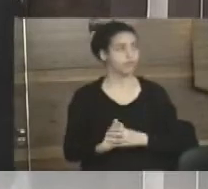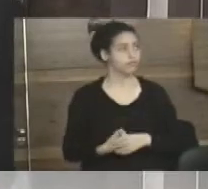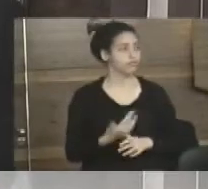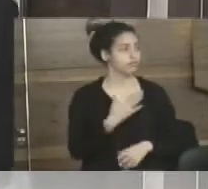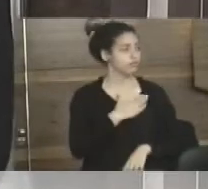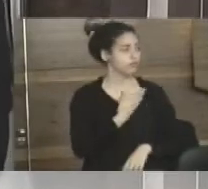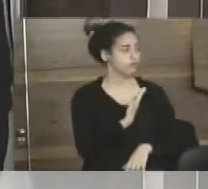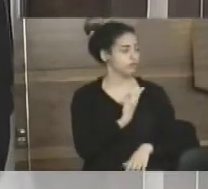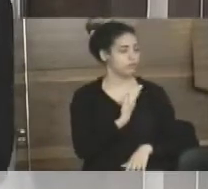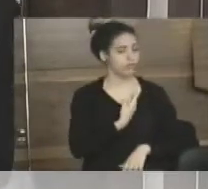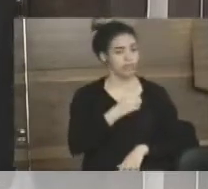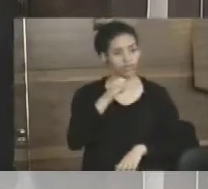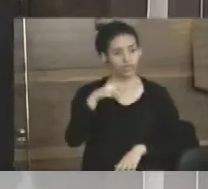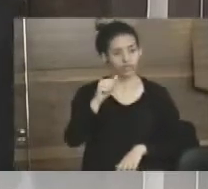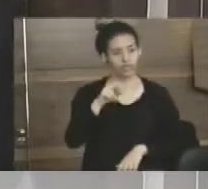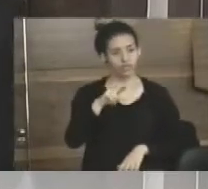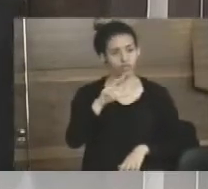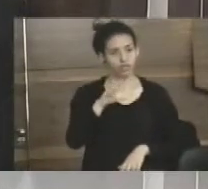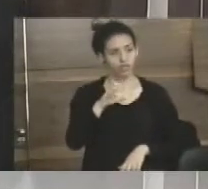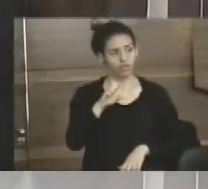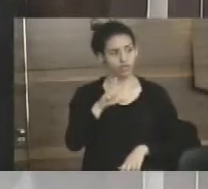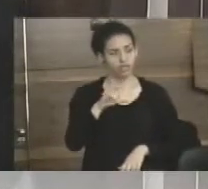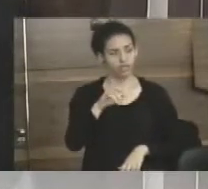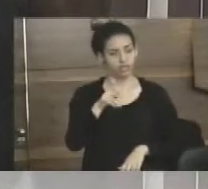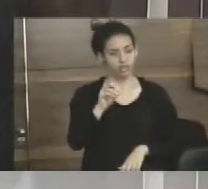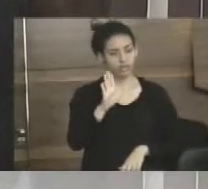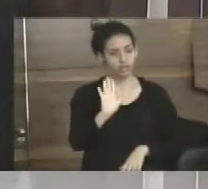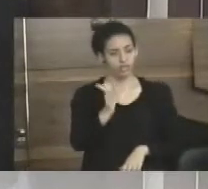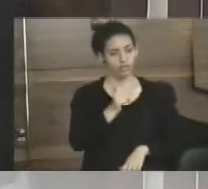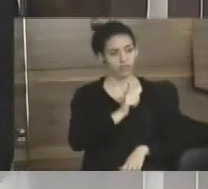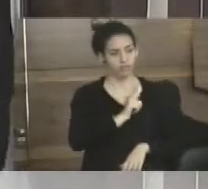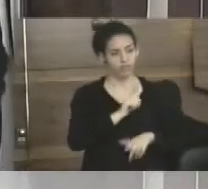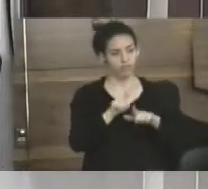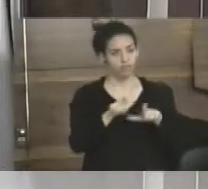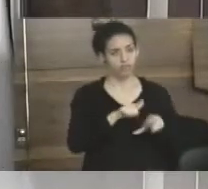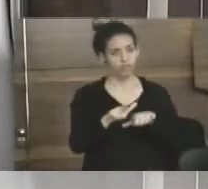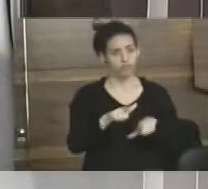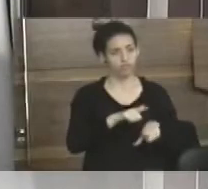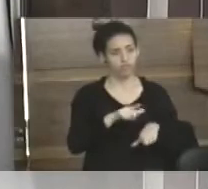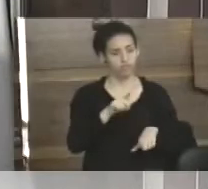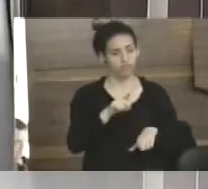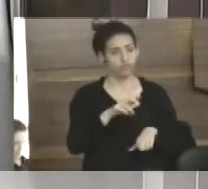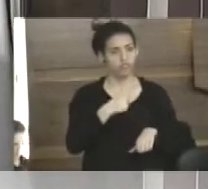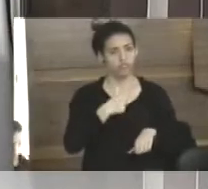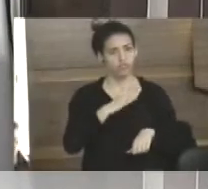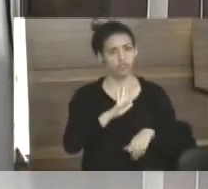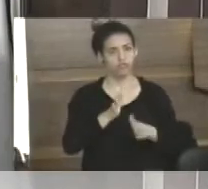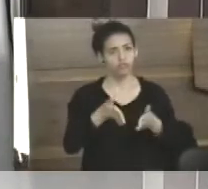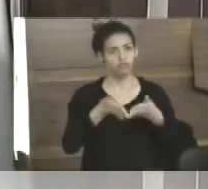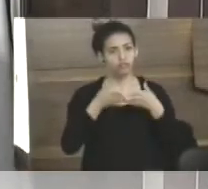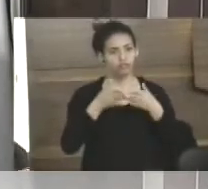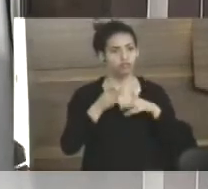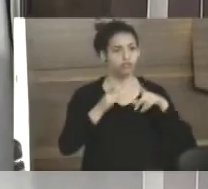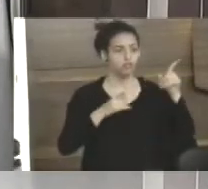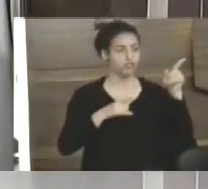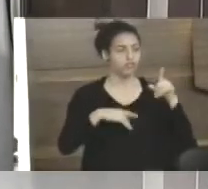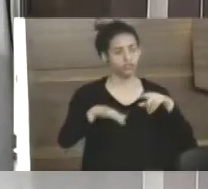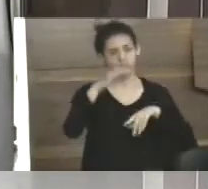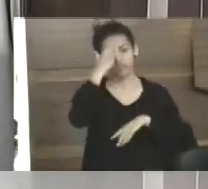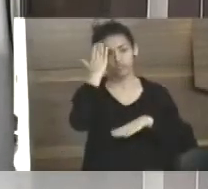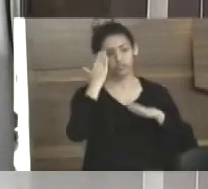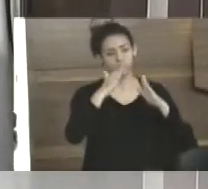meu nobre amigo aí, o Marcelinho, é pessoa que eu respeito muito, já trabalhamos junto na regional, mas eu fiz um pedido lá, os moradores